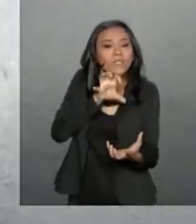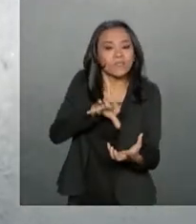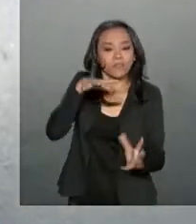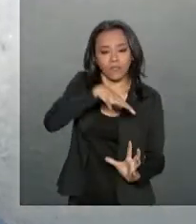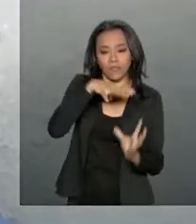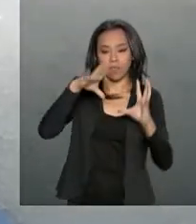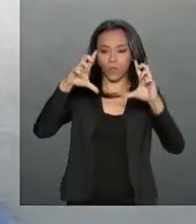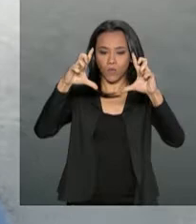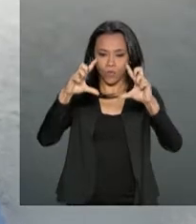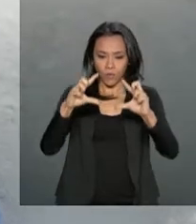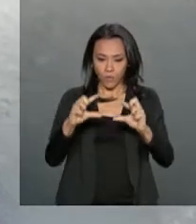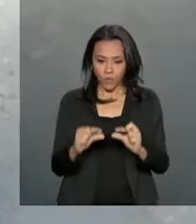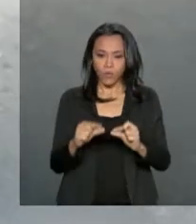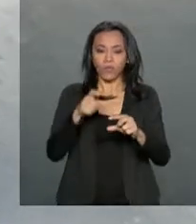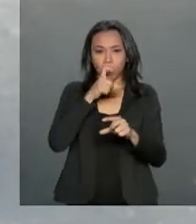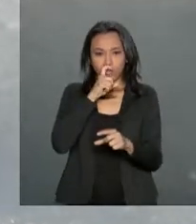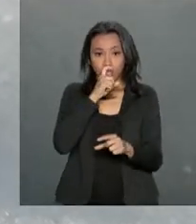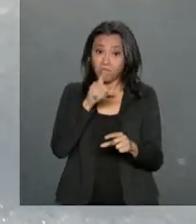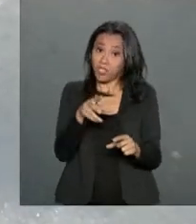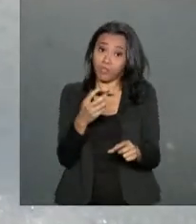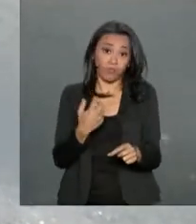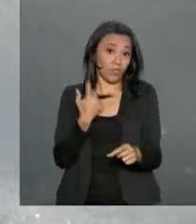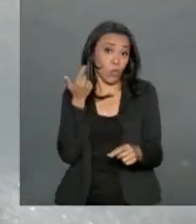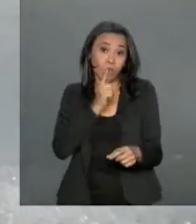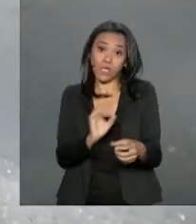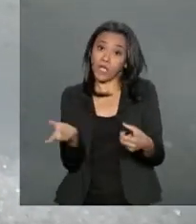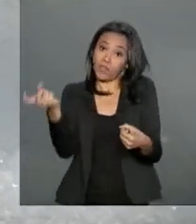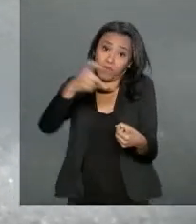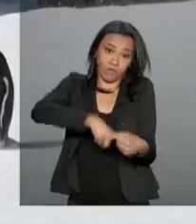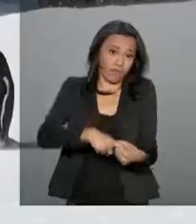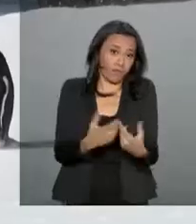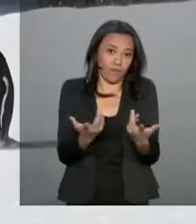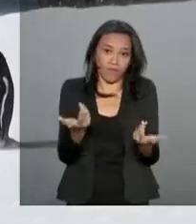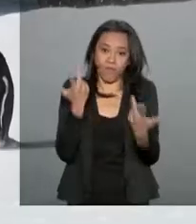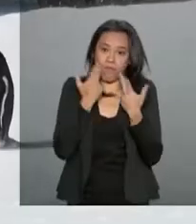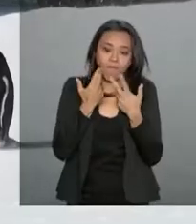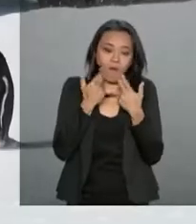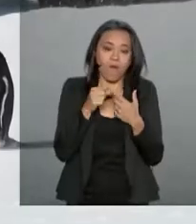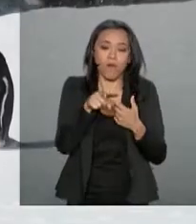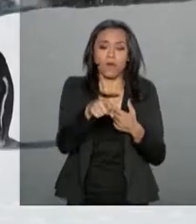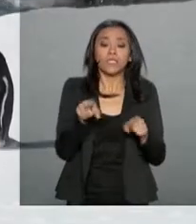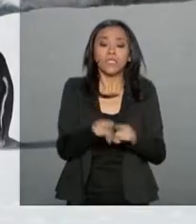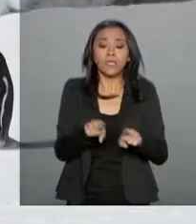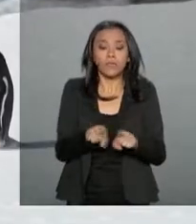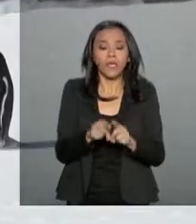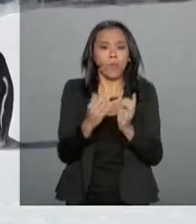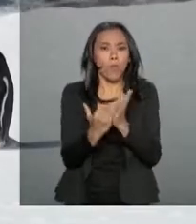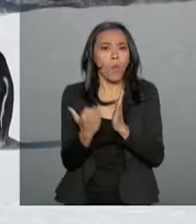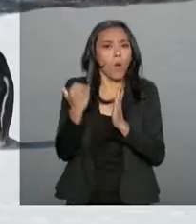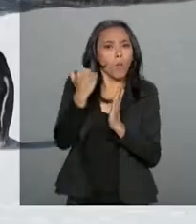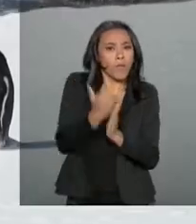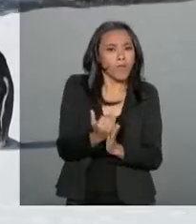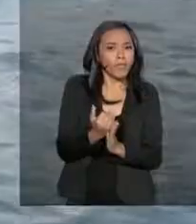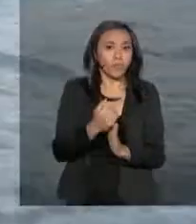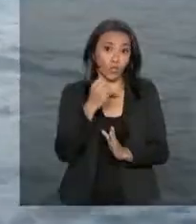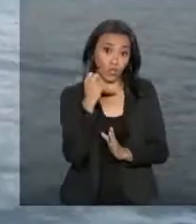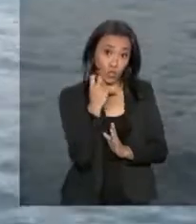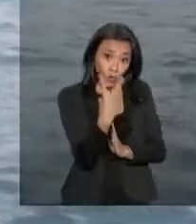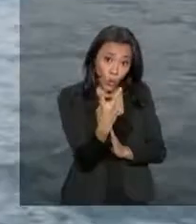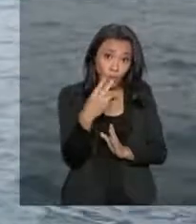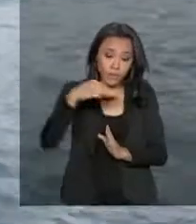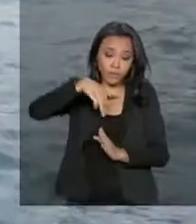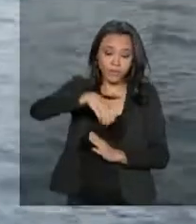esse processo pode ser irreversível e de consequências dramáticas, provocar um aumento de até 2 metros no nível dos